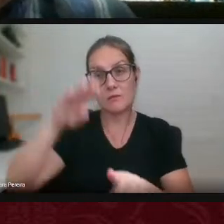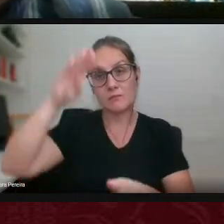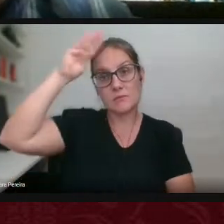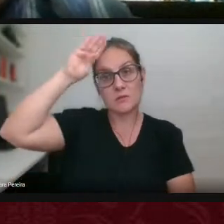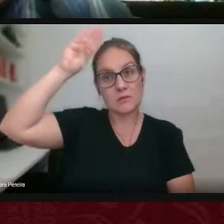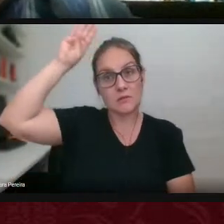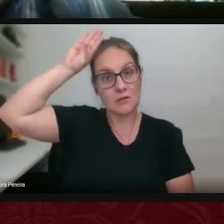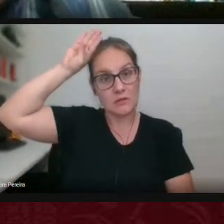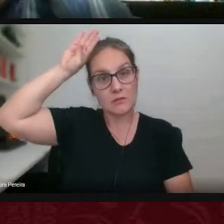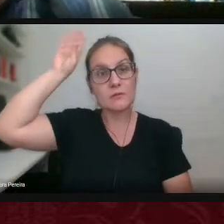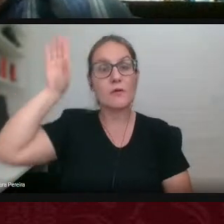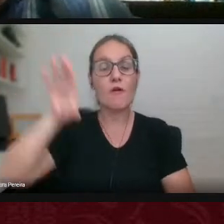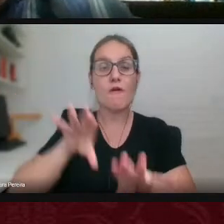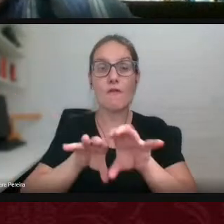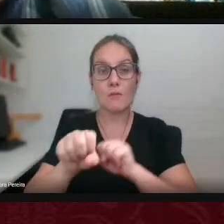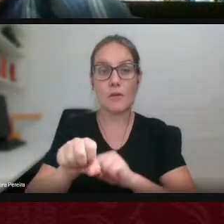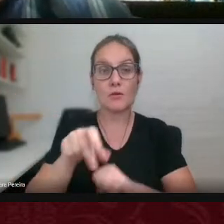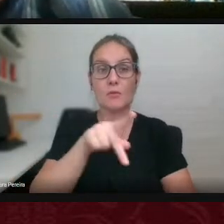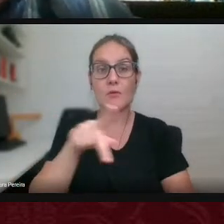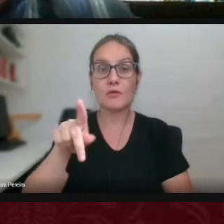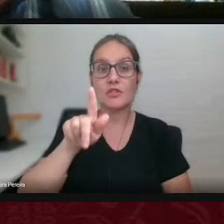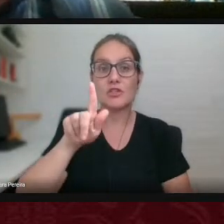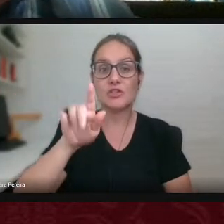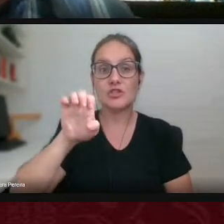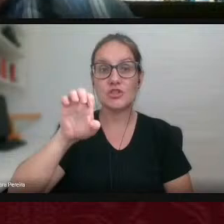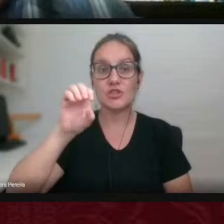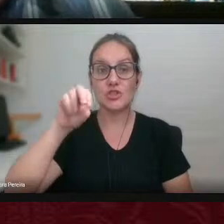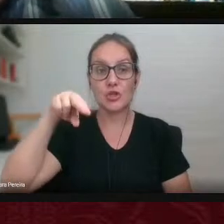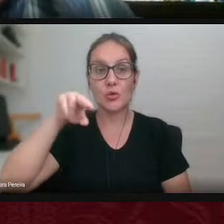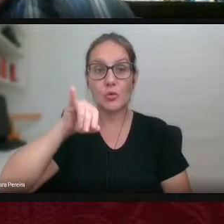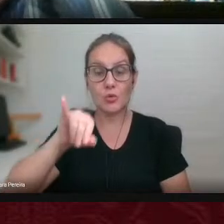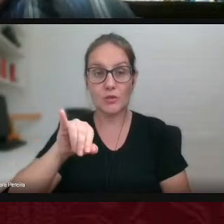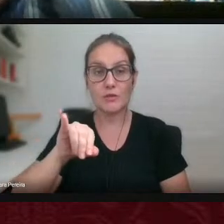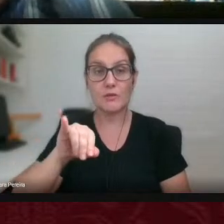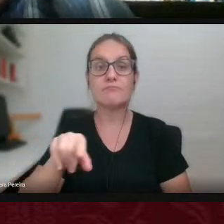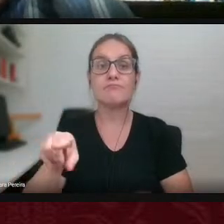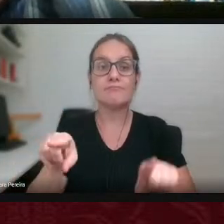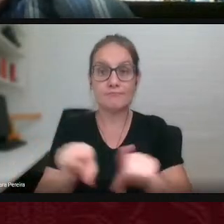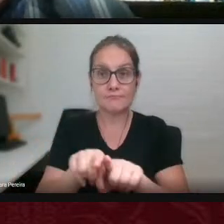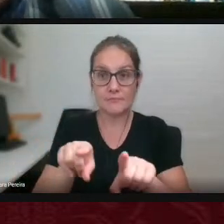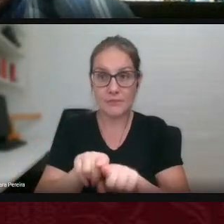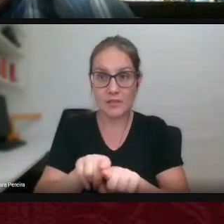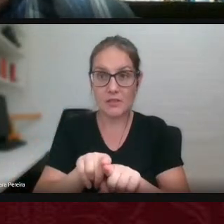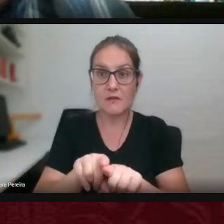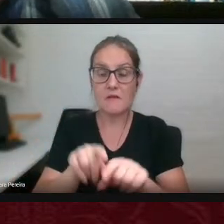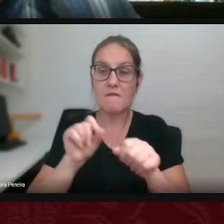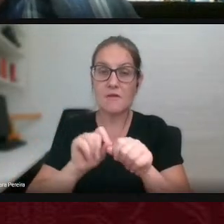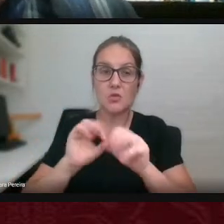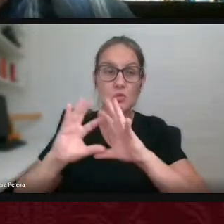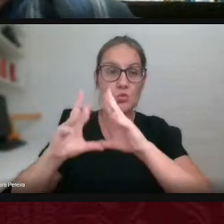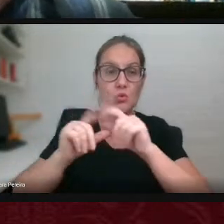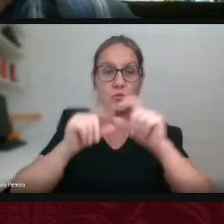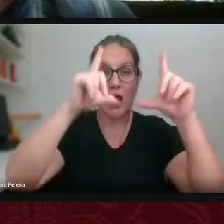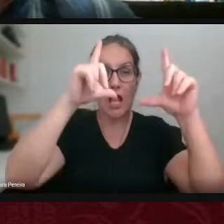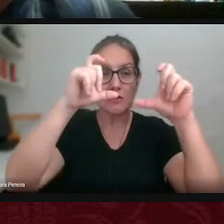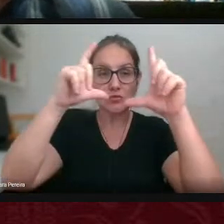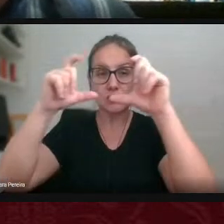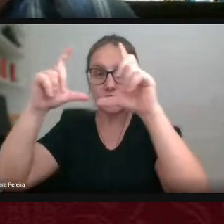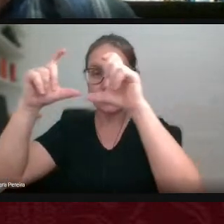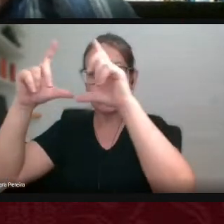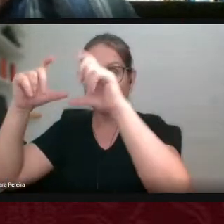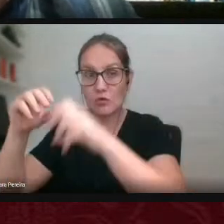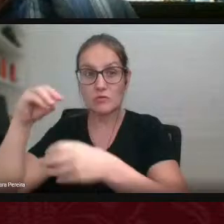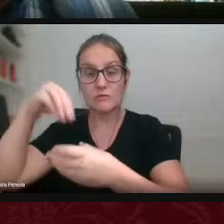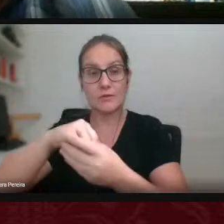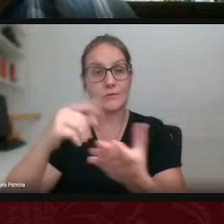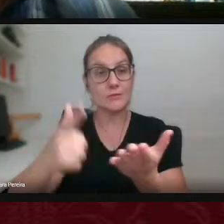egresso do curso de Educação Física o professor Geone Bernardo que efetivamente fez todas as fotos da galeria de imagens né